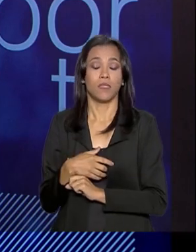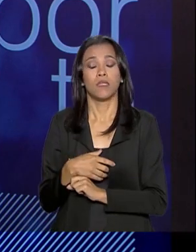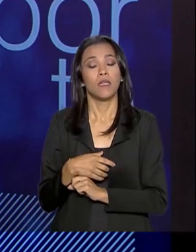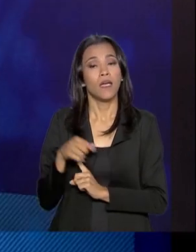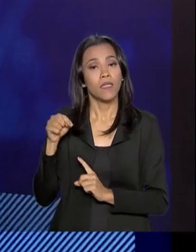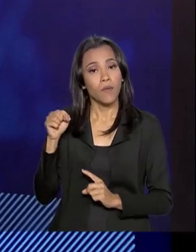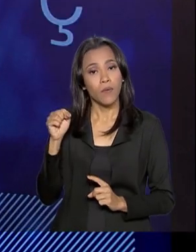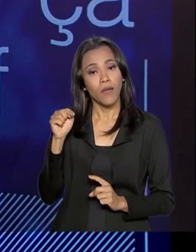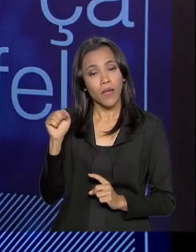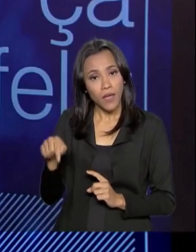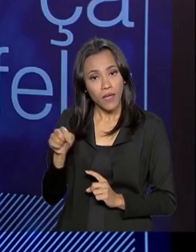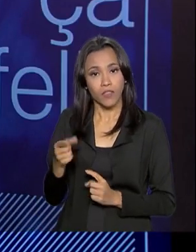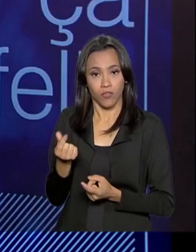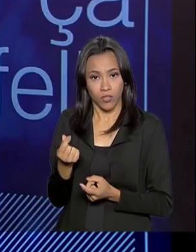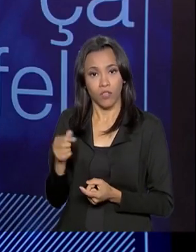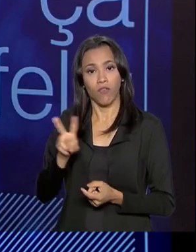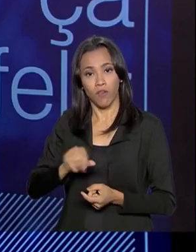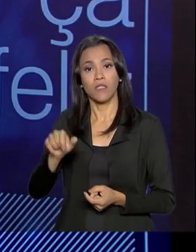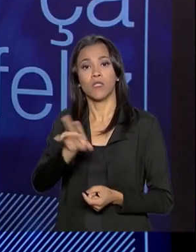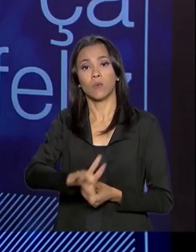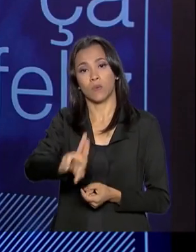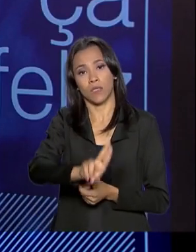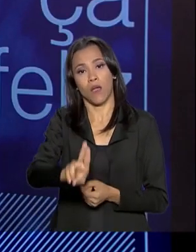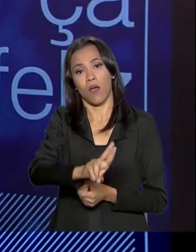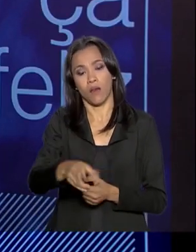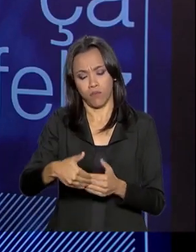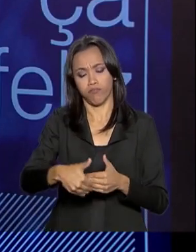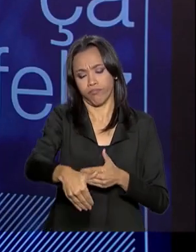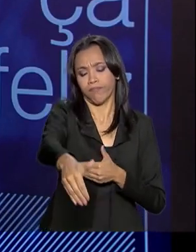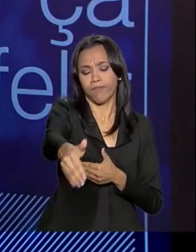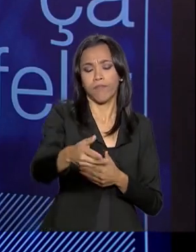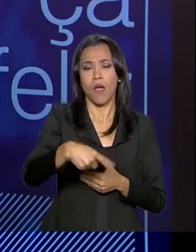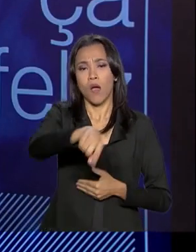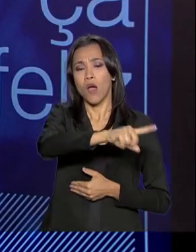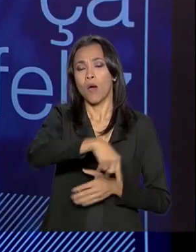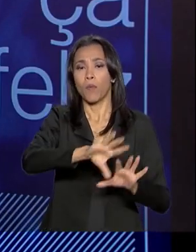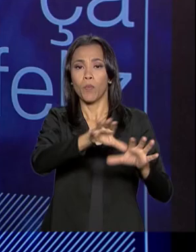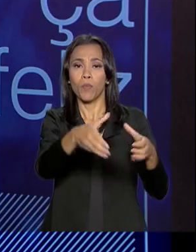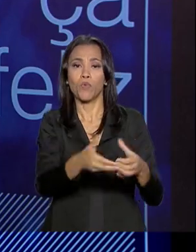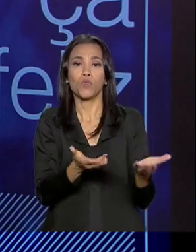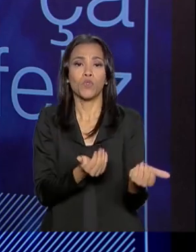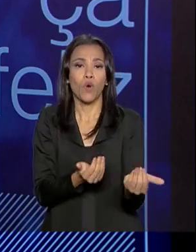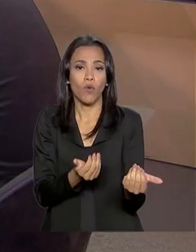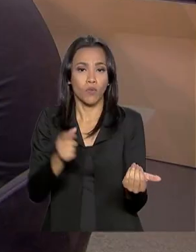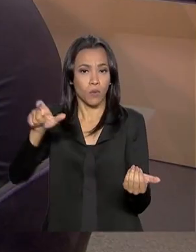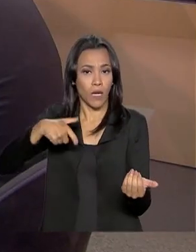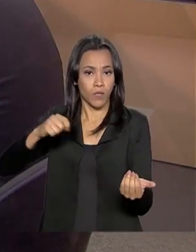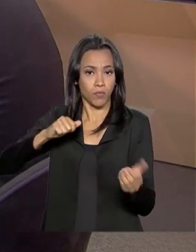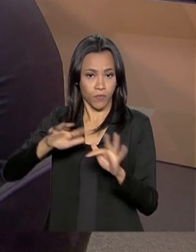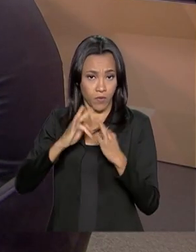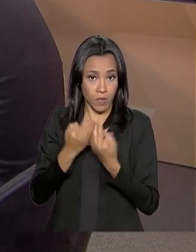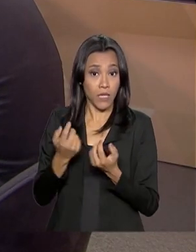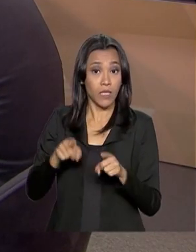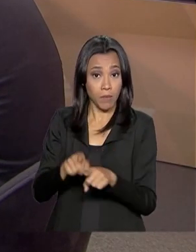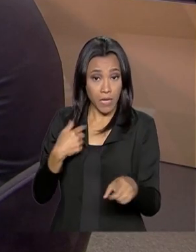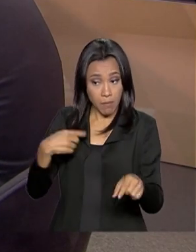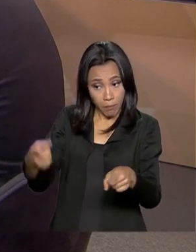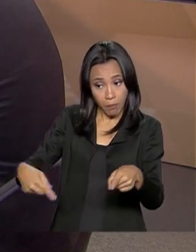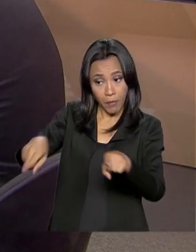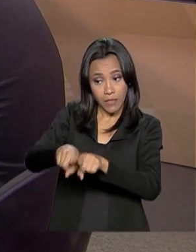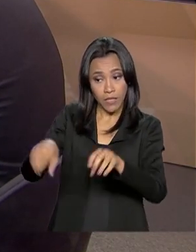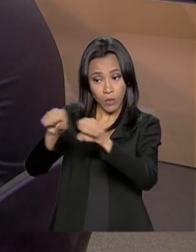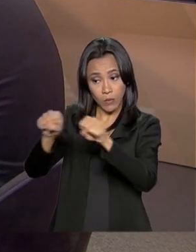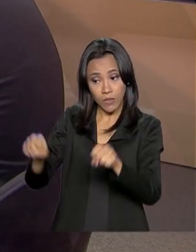Então, esse recurso está sendo usado agora para os jovens do Bolsa Família. E, com a parceria do Sistema S, nós vamos, desde o SEBRAE,